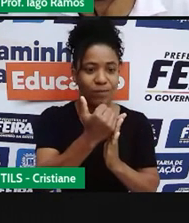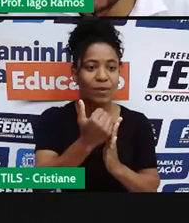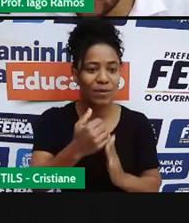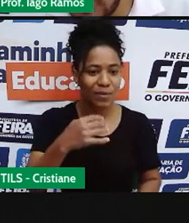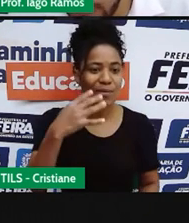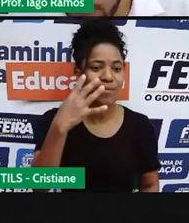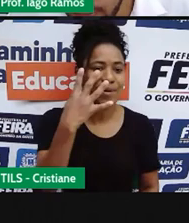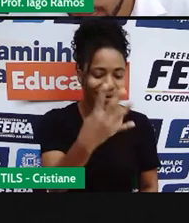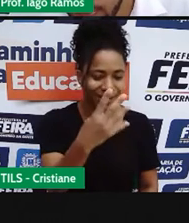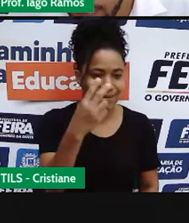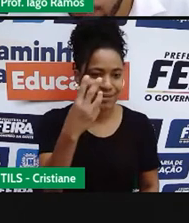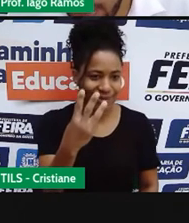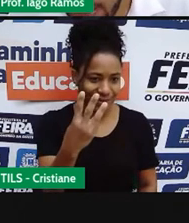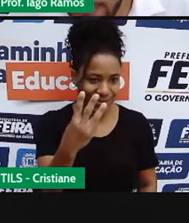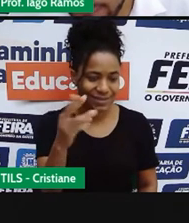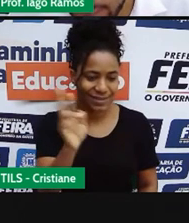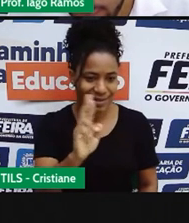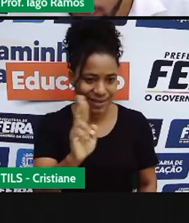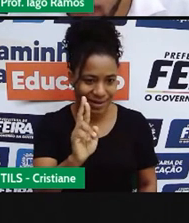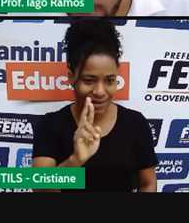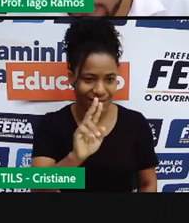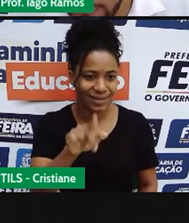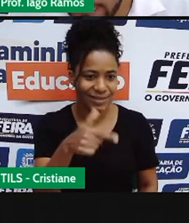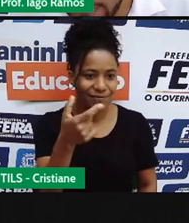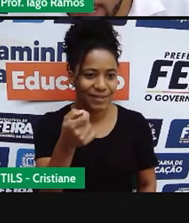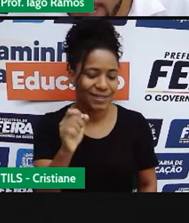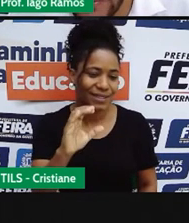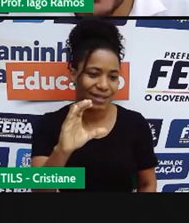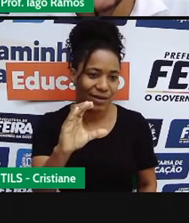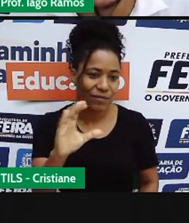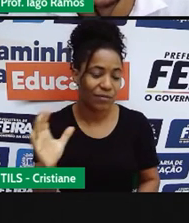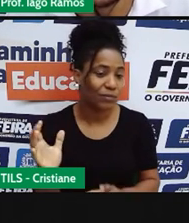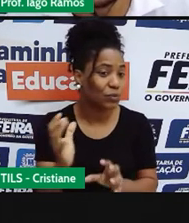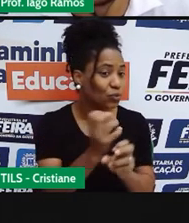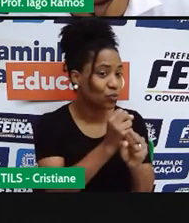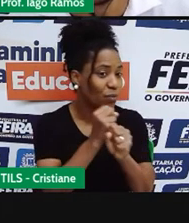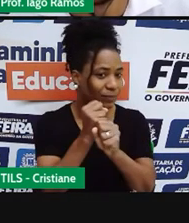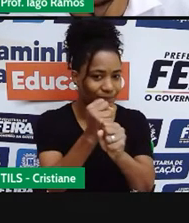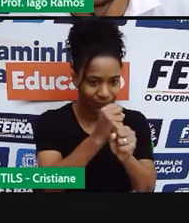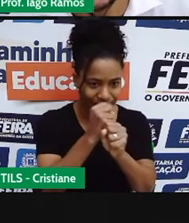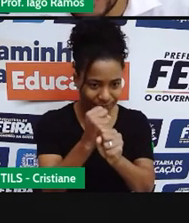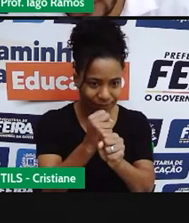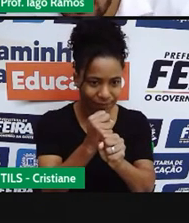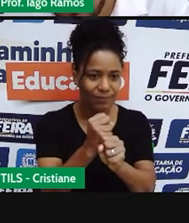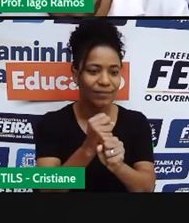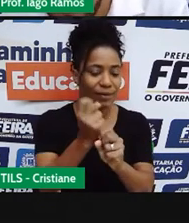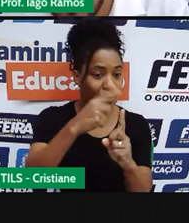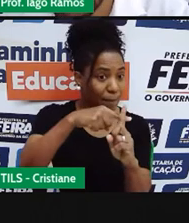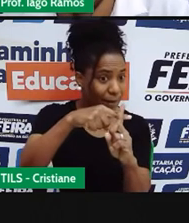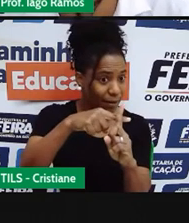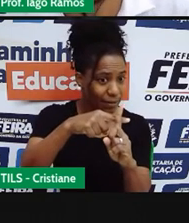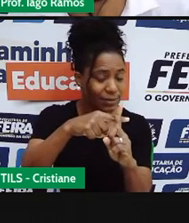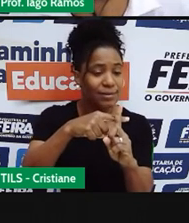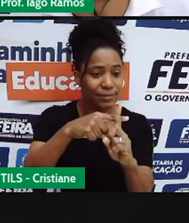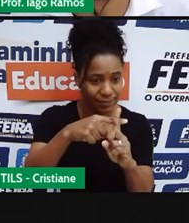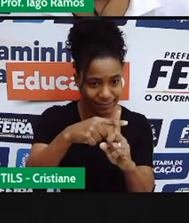e 20 centavos.